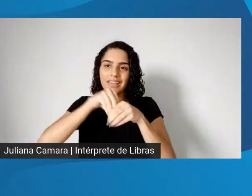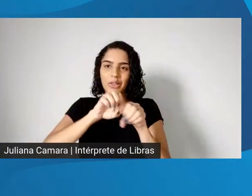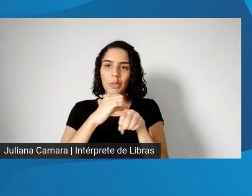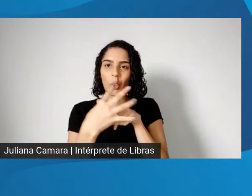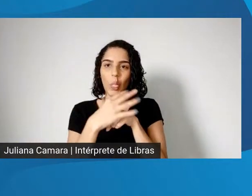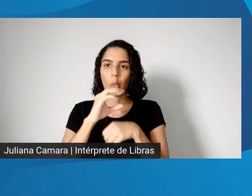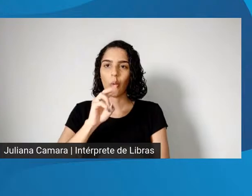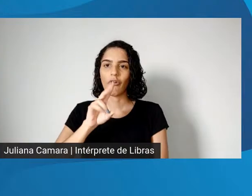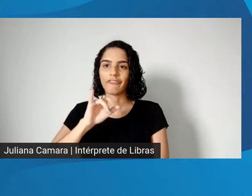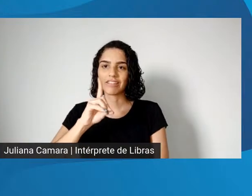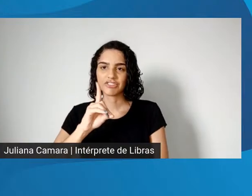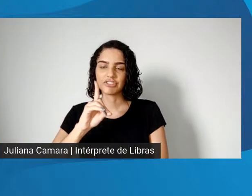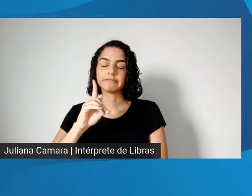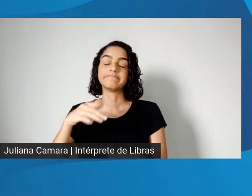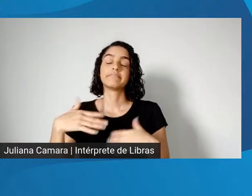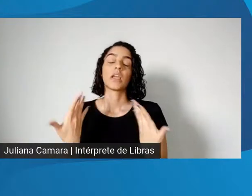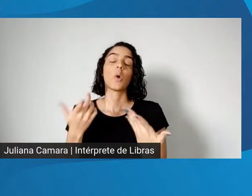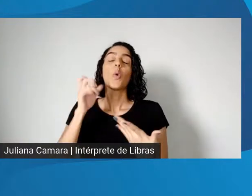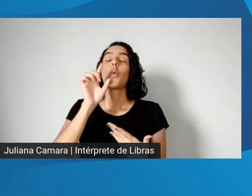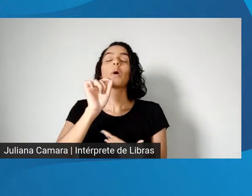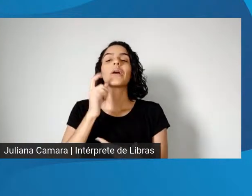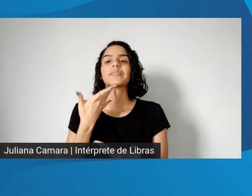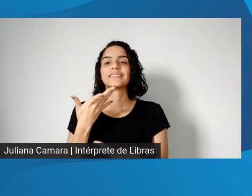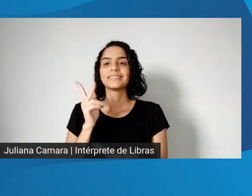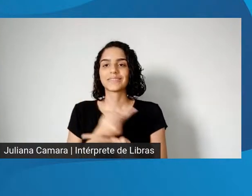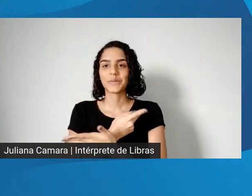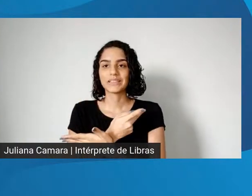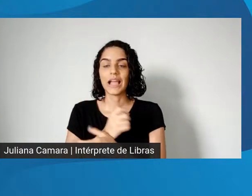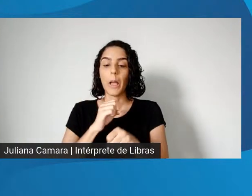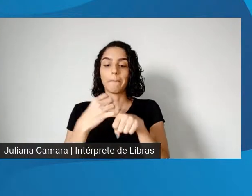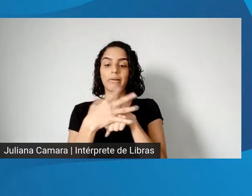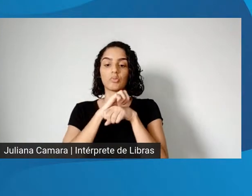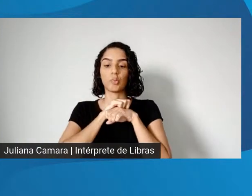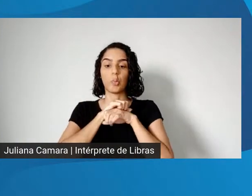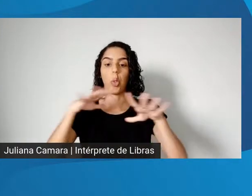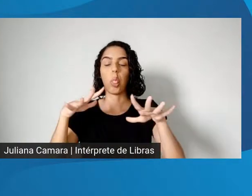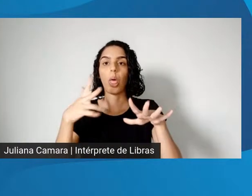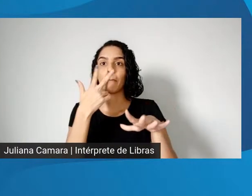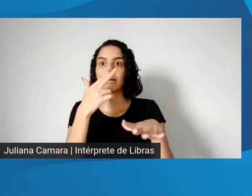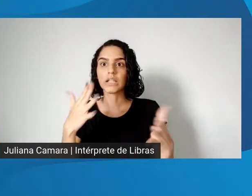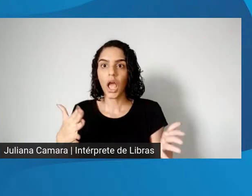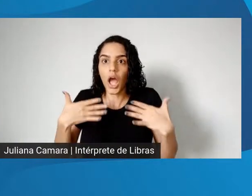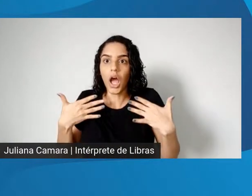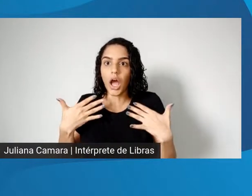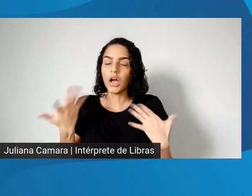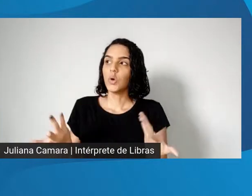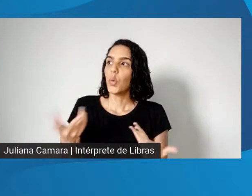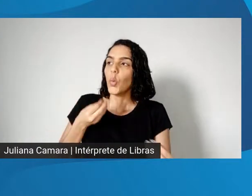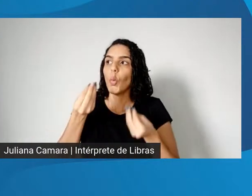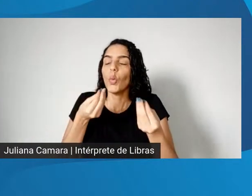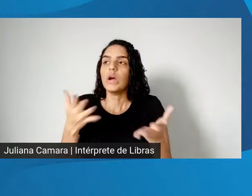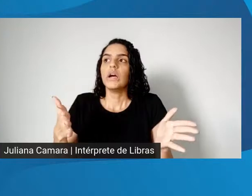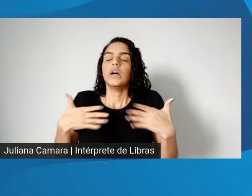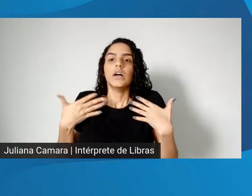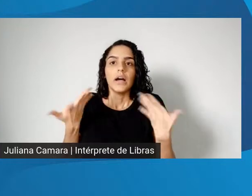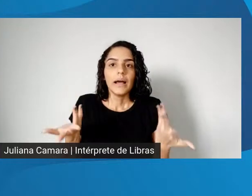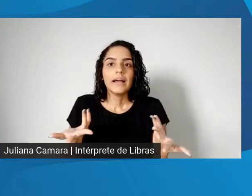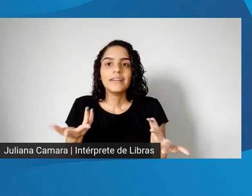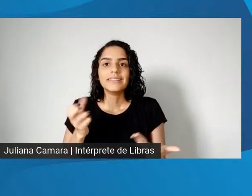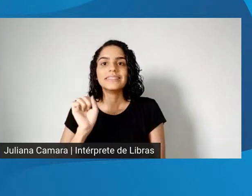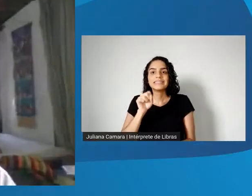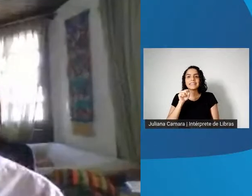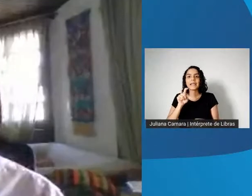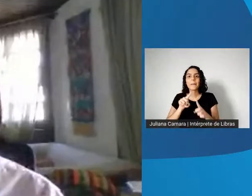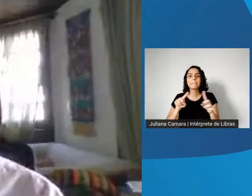que a pandemia foi uma certa surpresa, né, mas que, num ponto de vista